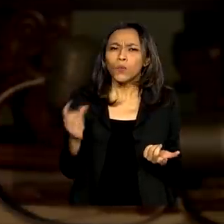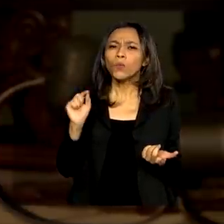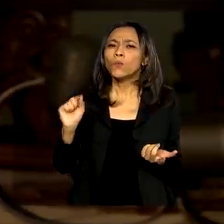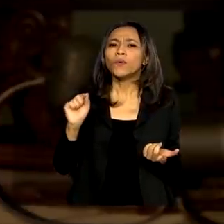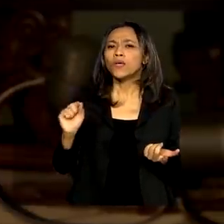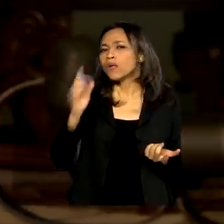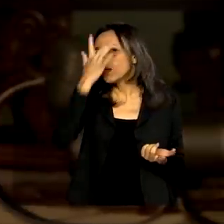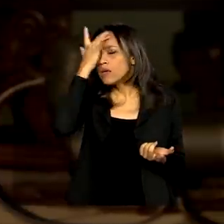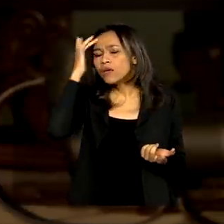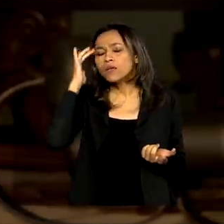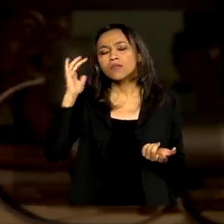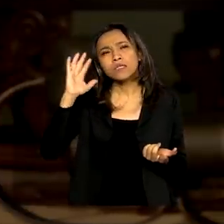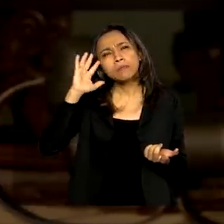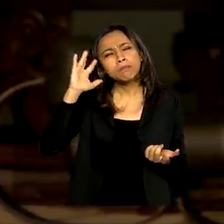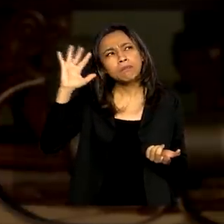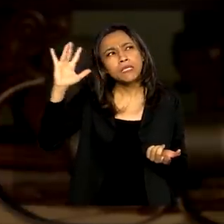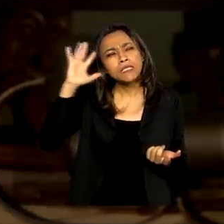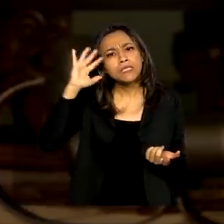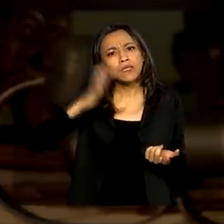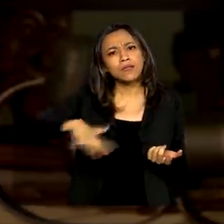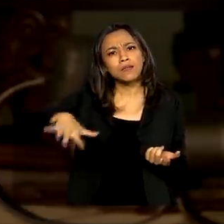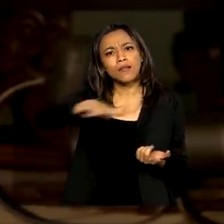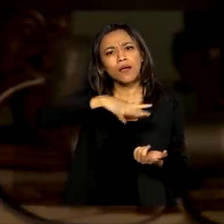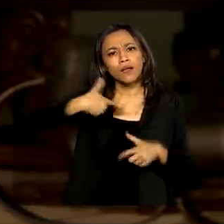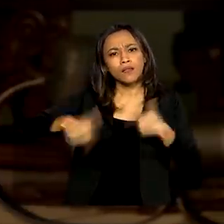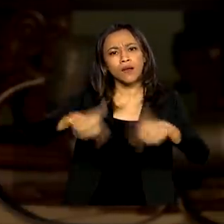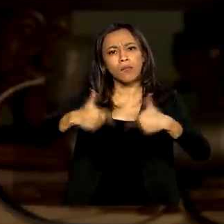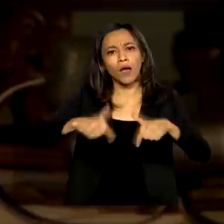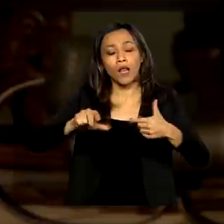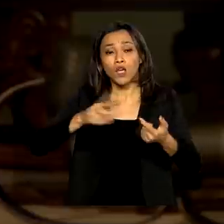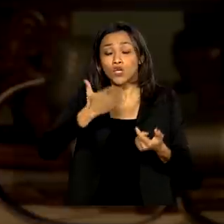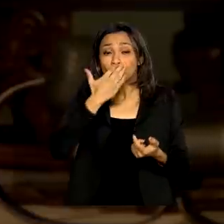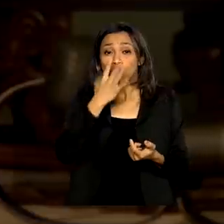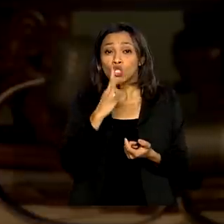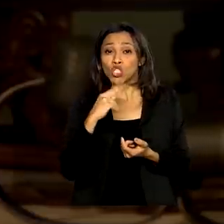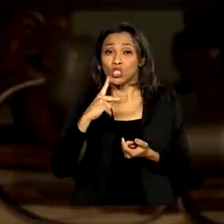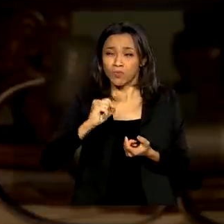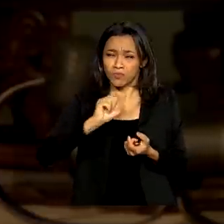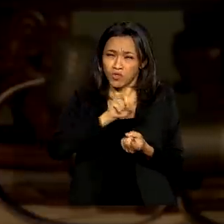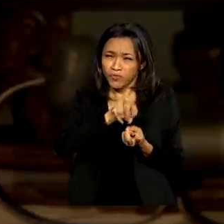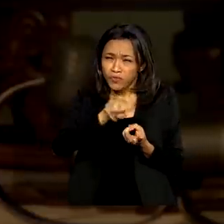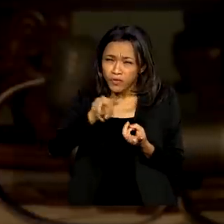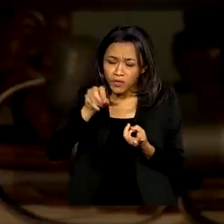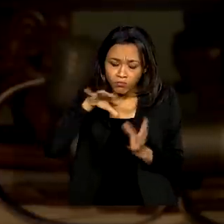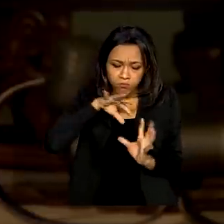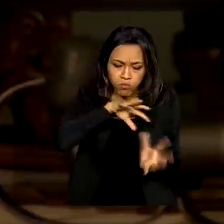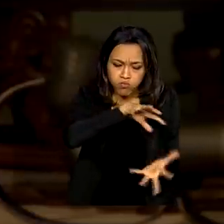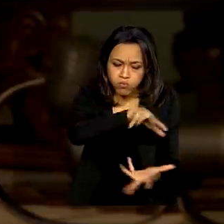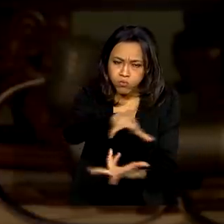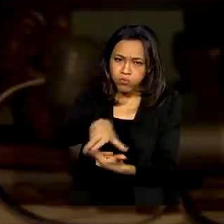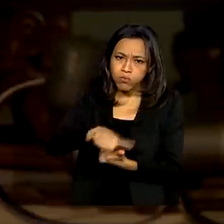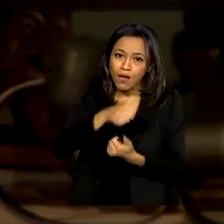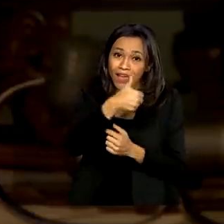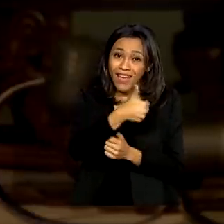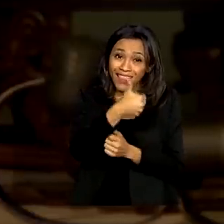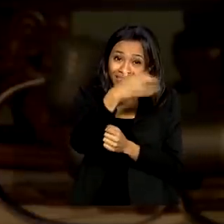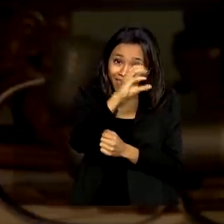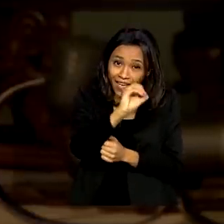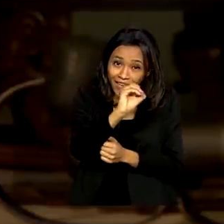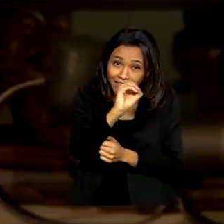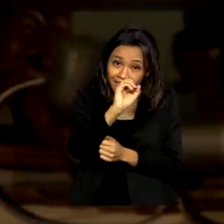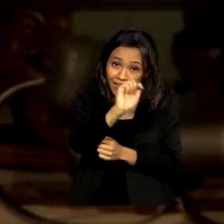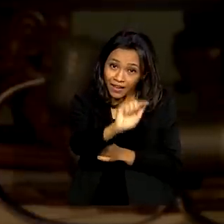pessoal imagina, que trabalha nessa área, da quantidade de vírus, tipos de vírus diferentes no planeta Terra, é 10 elevado a 31,